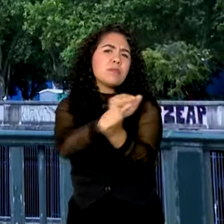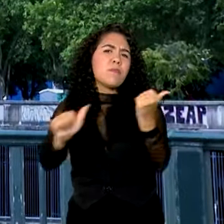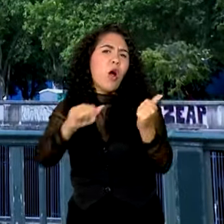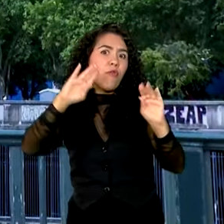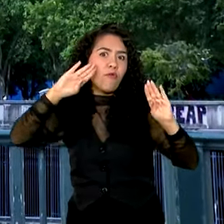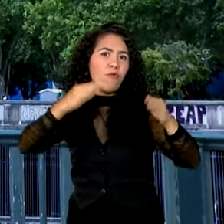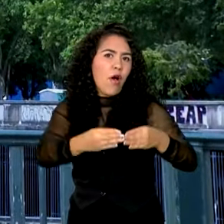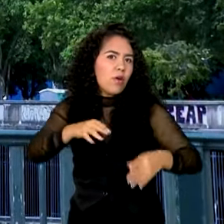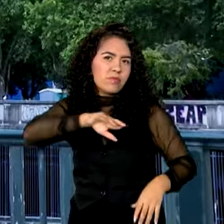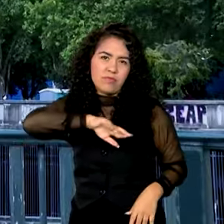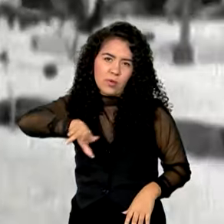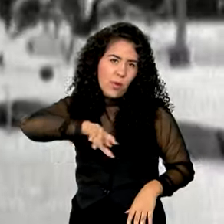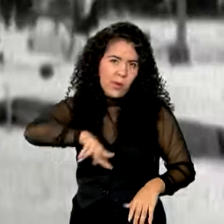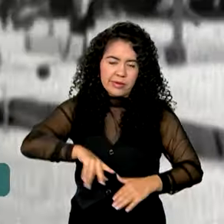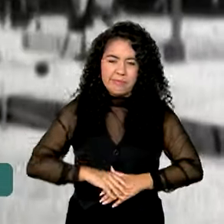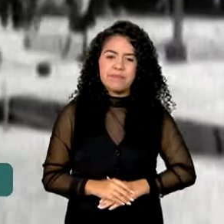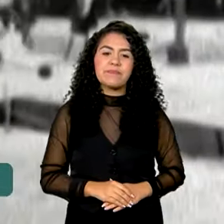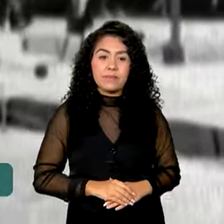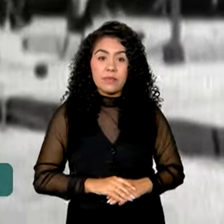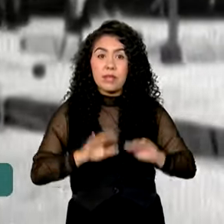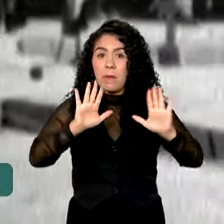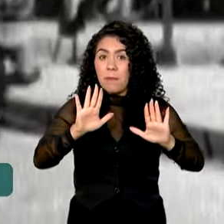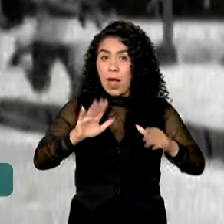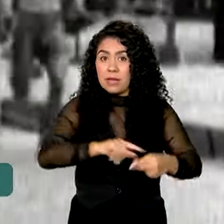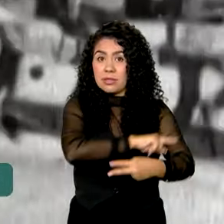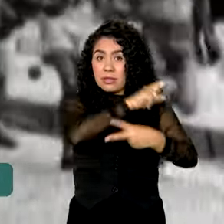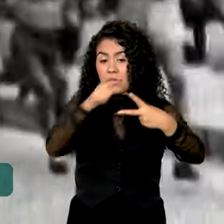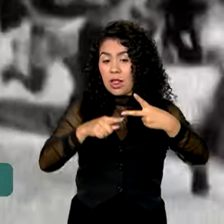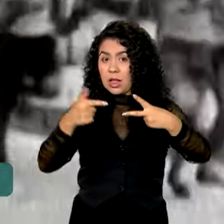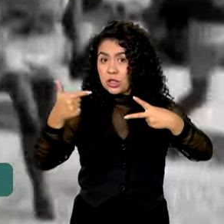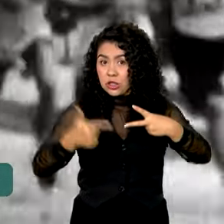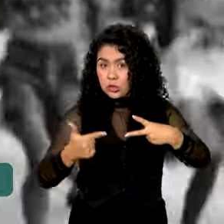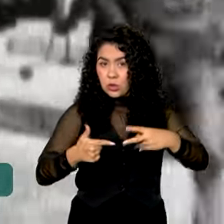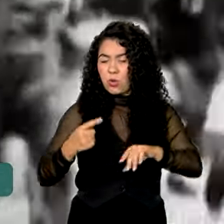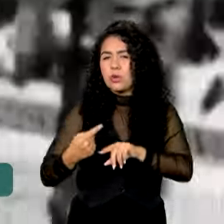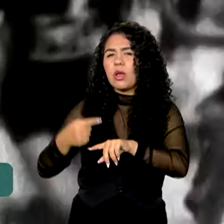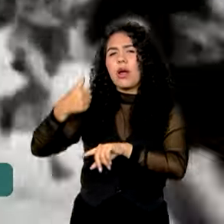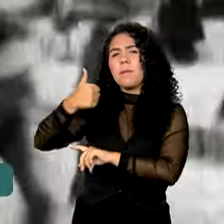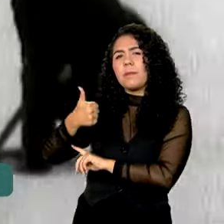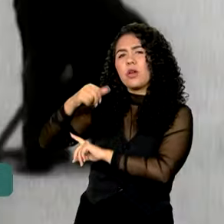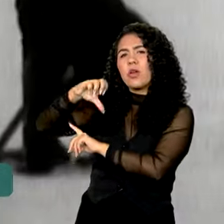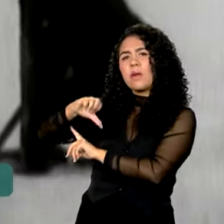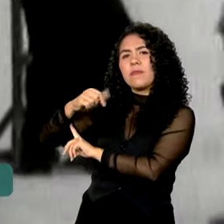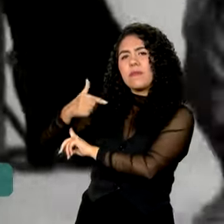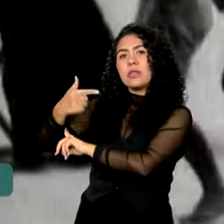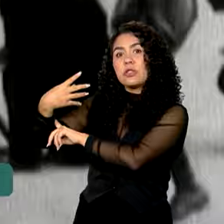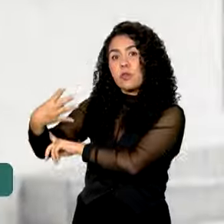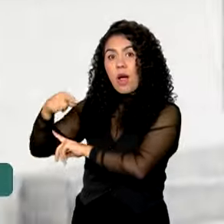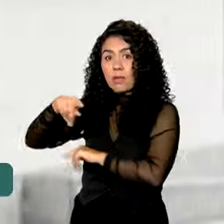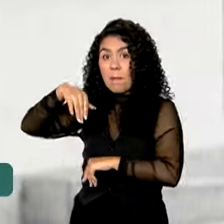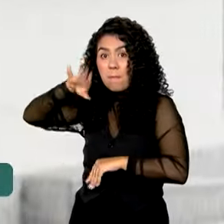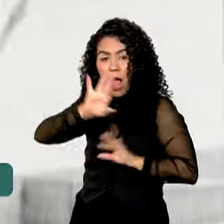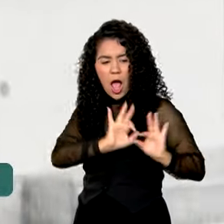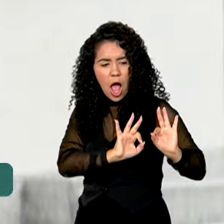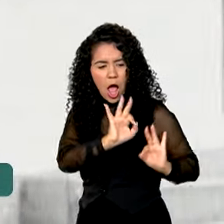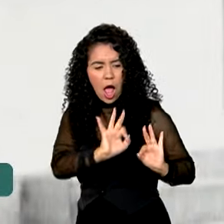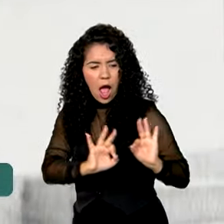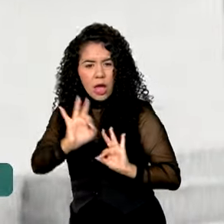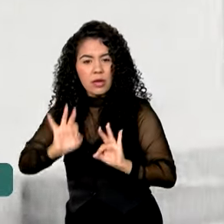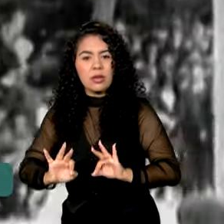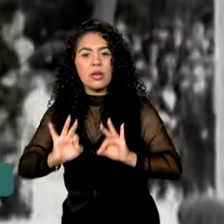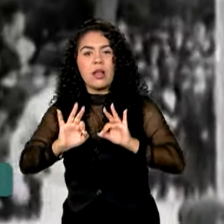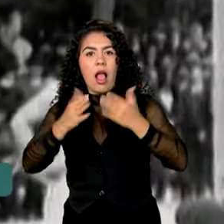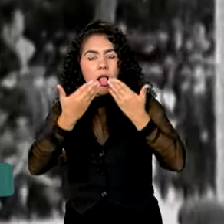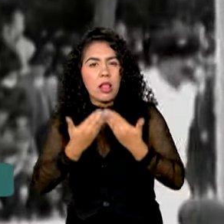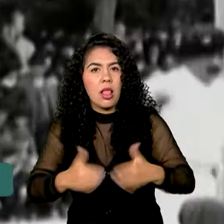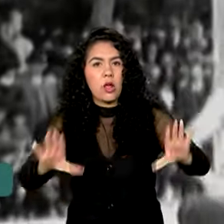principal do evento. Já a segunda edição, em 1924, foi mais organizada. Inaugurou o Estádio